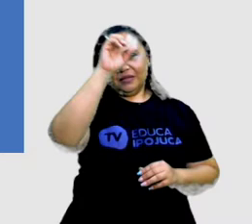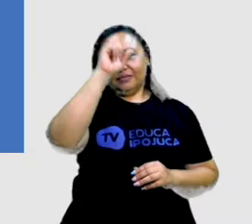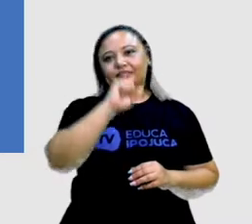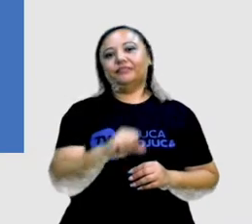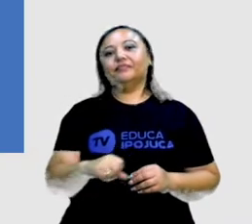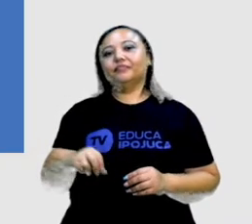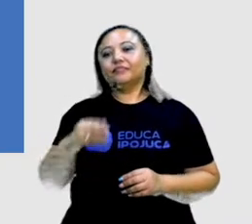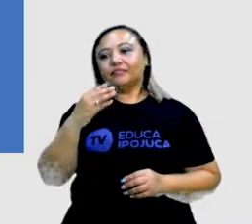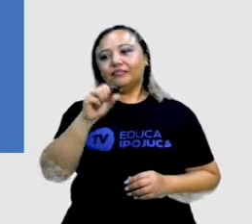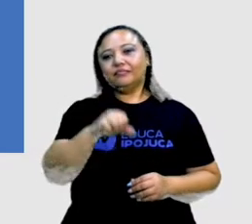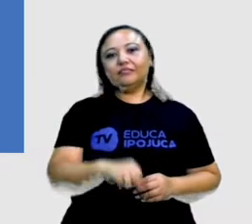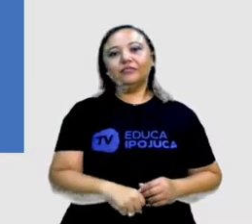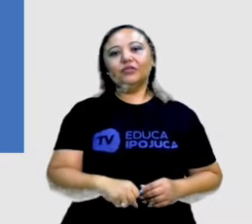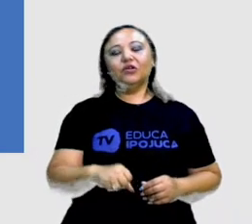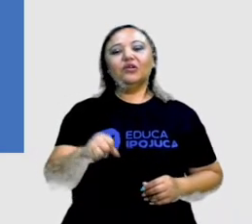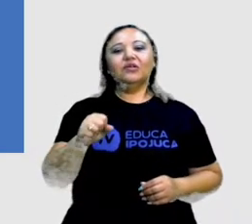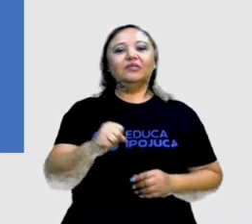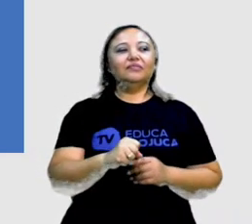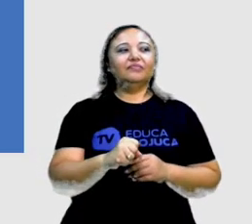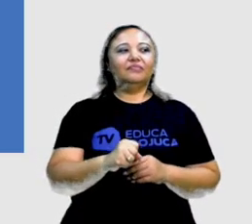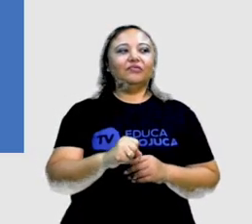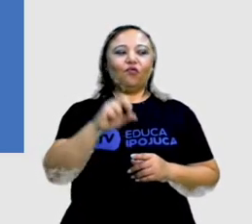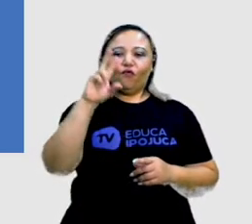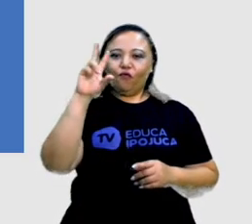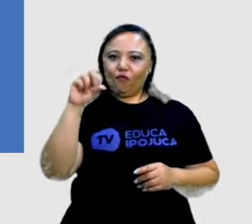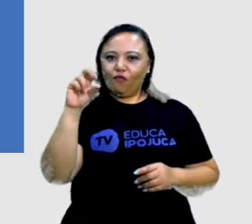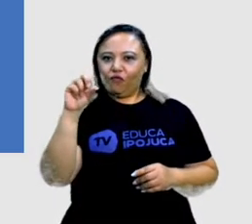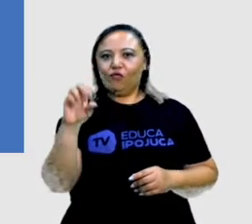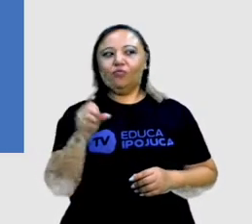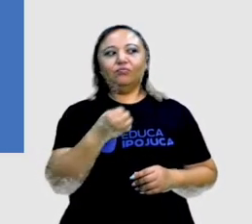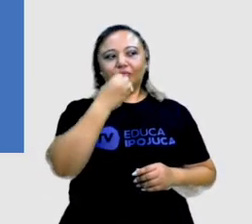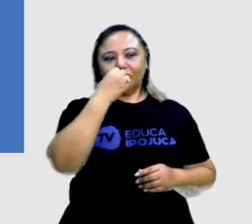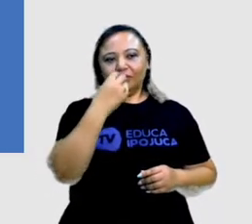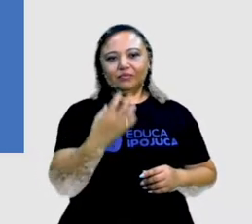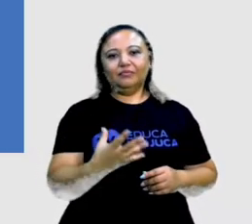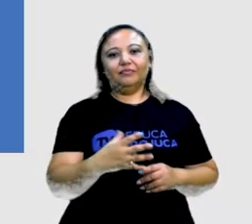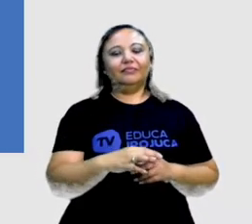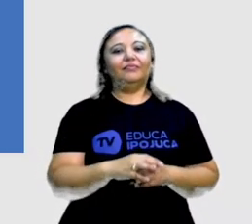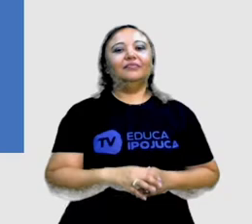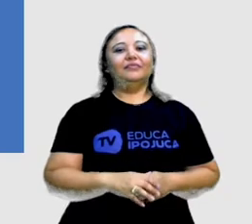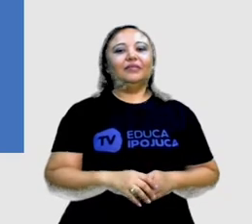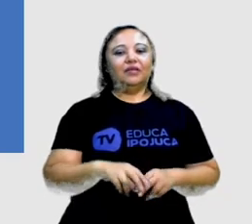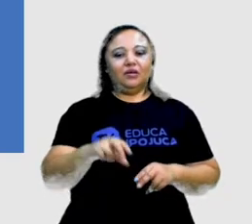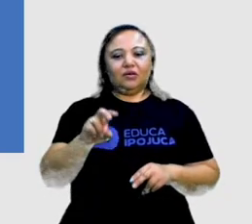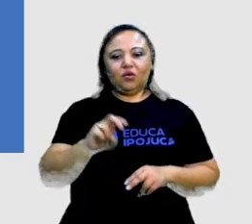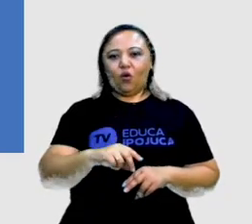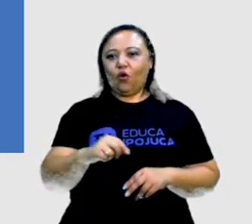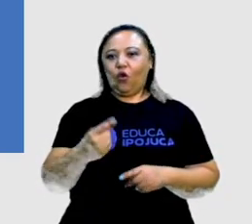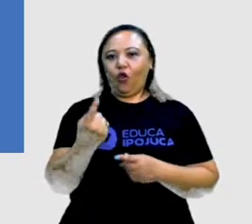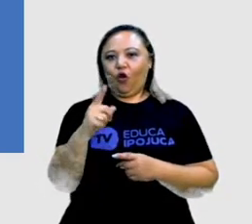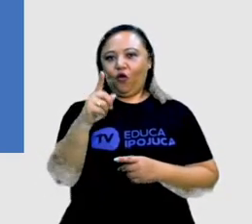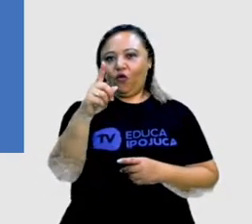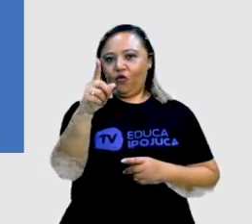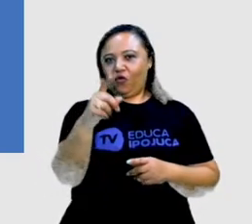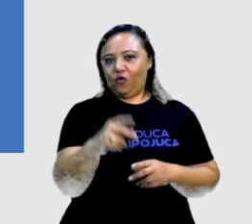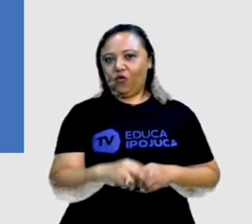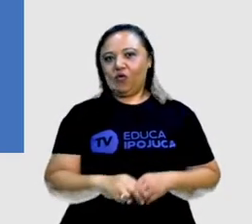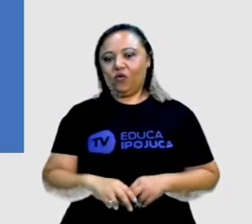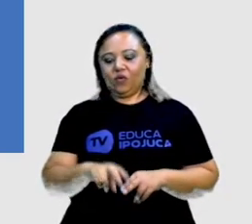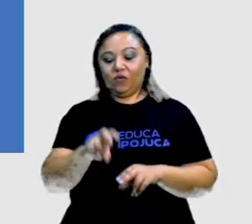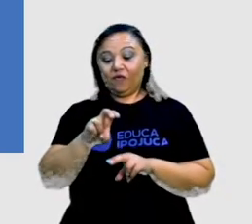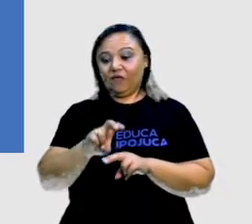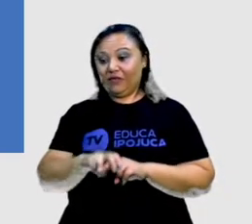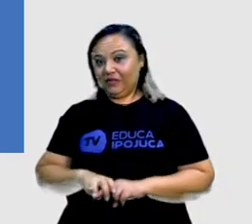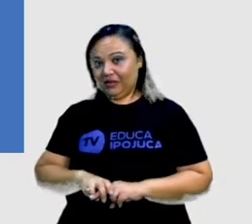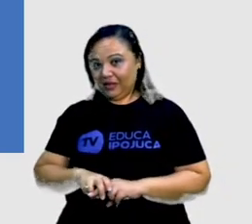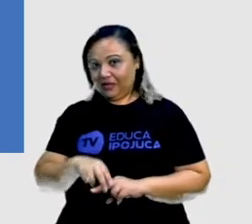como esse confeccionava pipas. De longe, sentada no banco, eu registrava os momentos, com